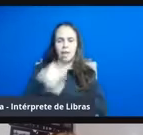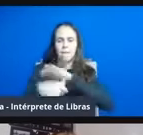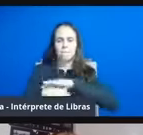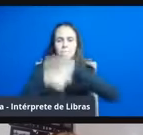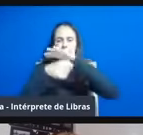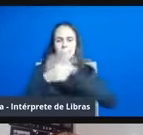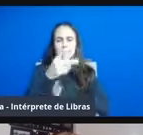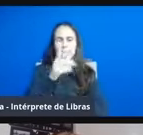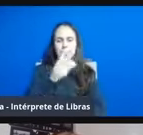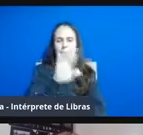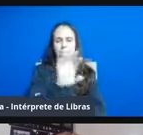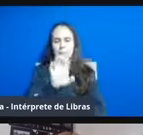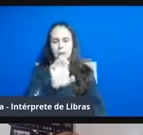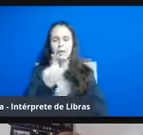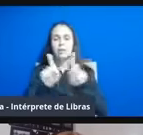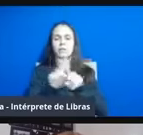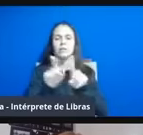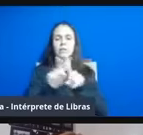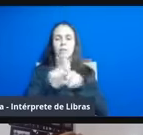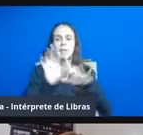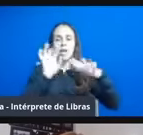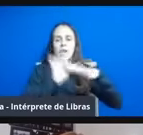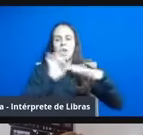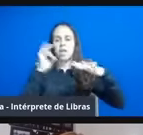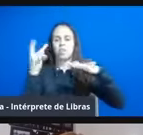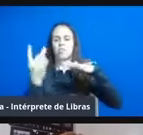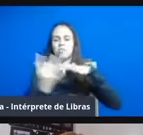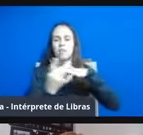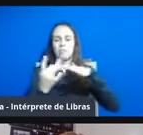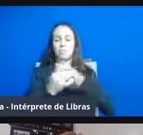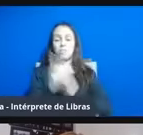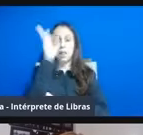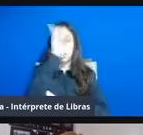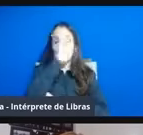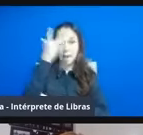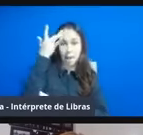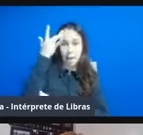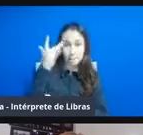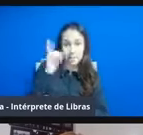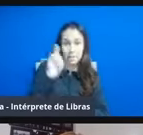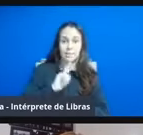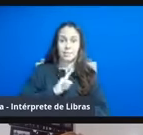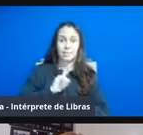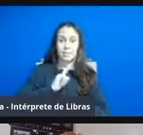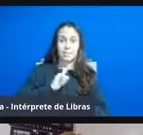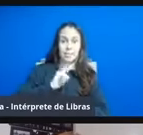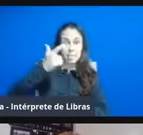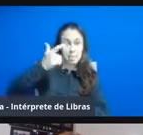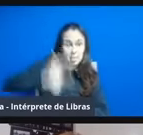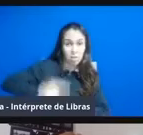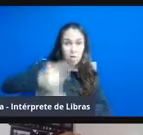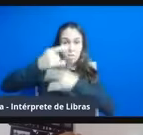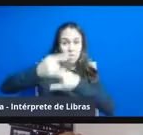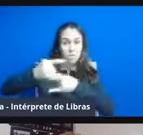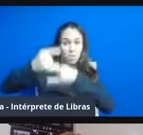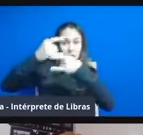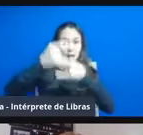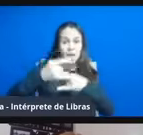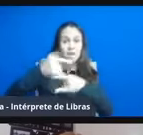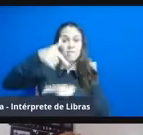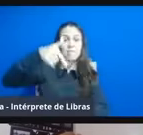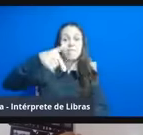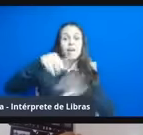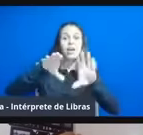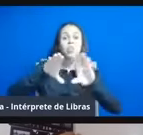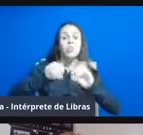UFSM e também nas nossas redes sociais. Lembramos que amanhã temos outra live às 19 horas para o